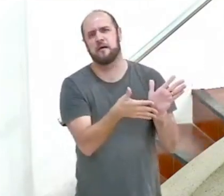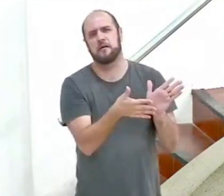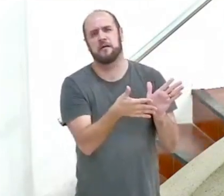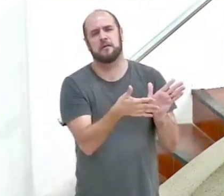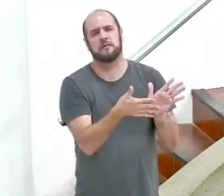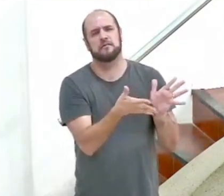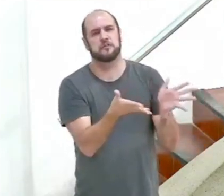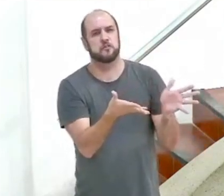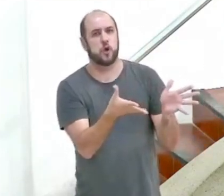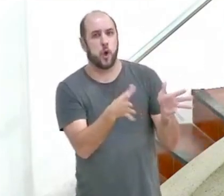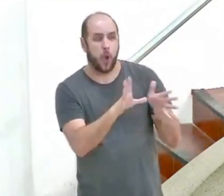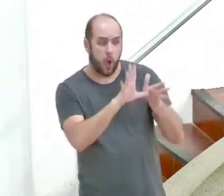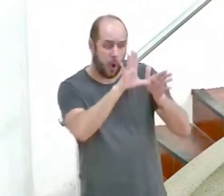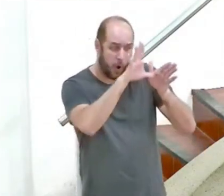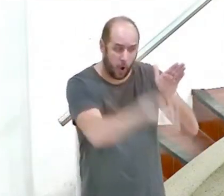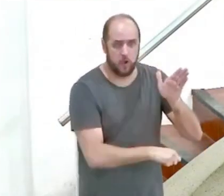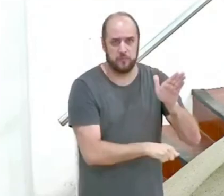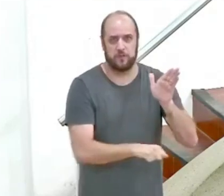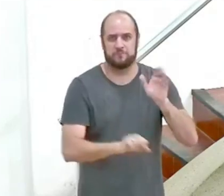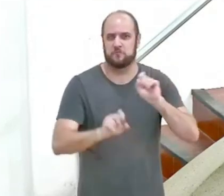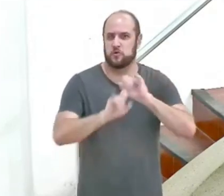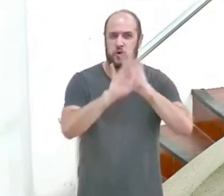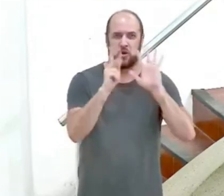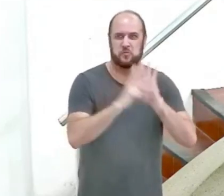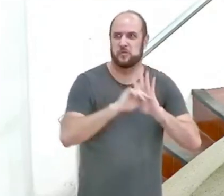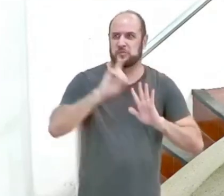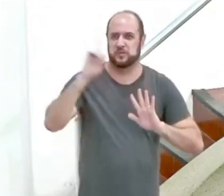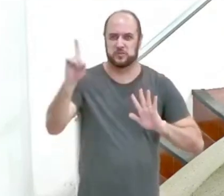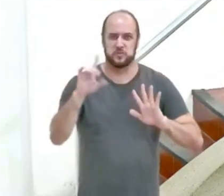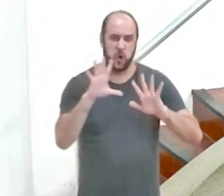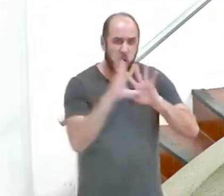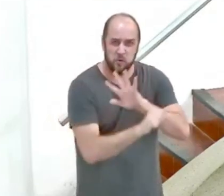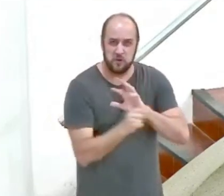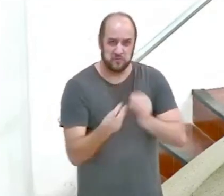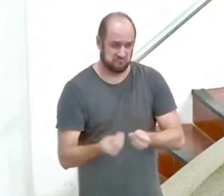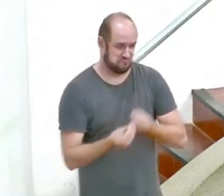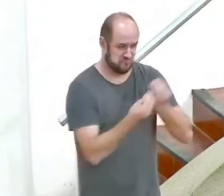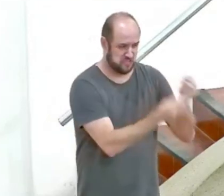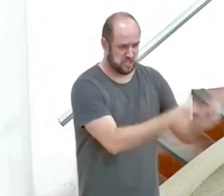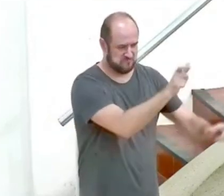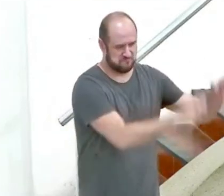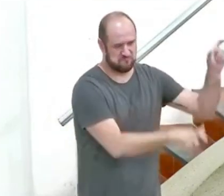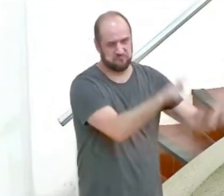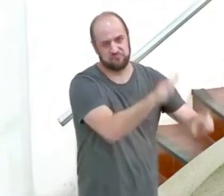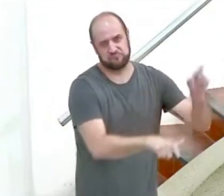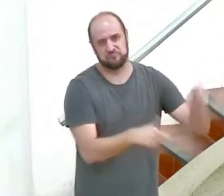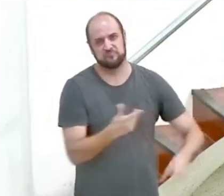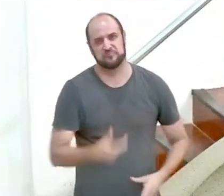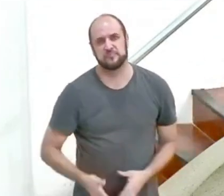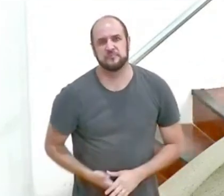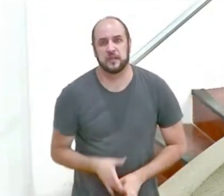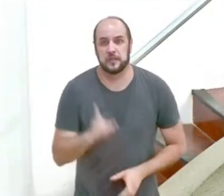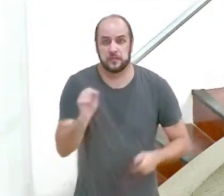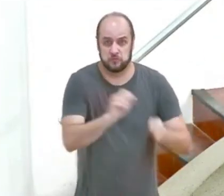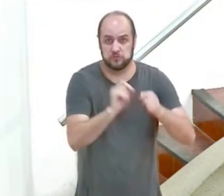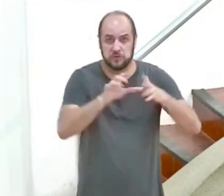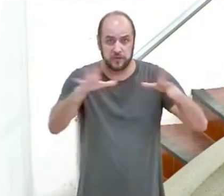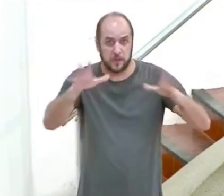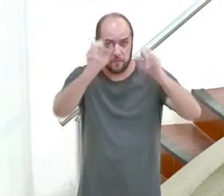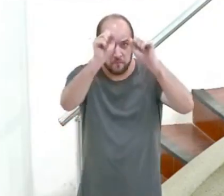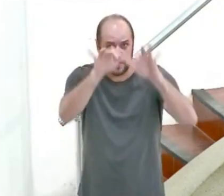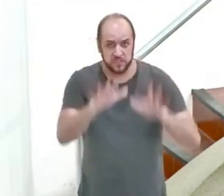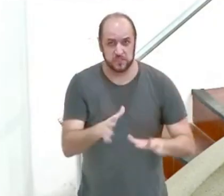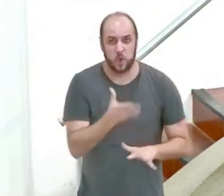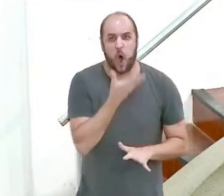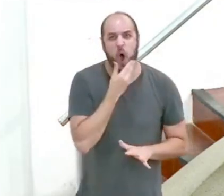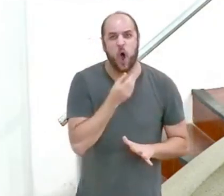roubar a glória que pertence a Deus, e dá-la às criaturas. Aquilo que Deus criou como bênção, é pervertido